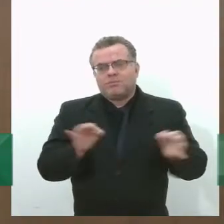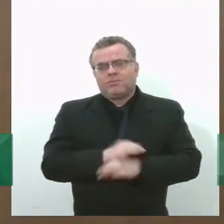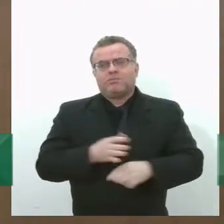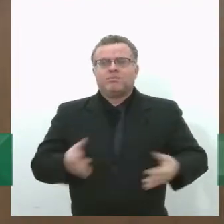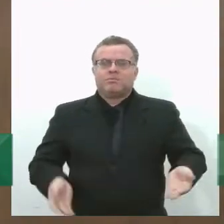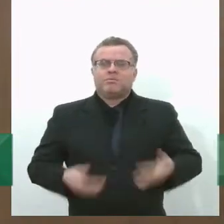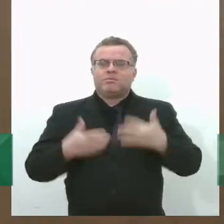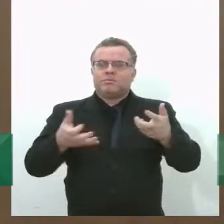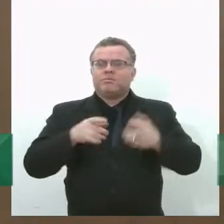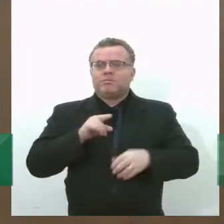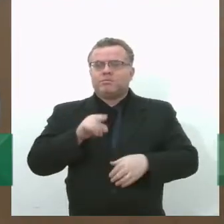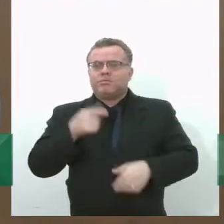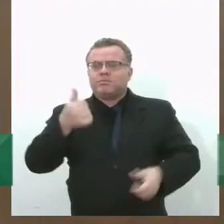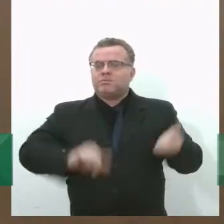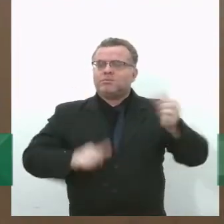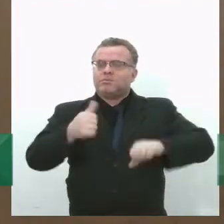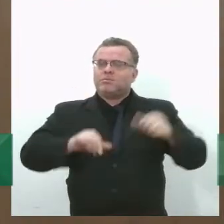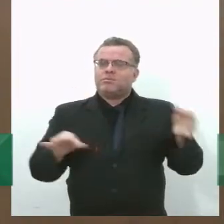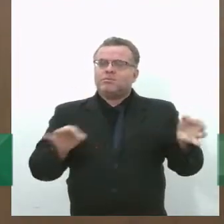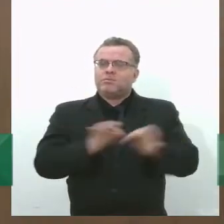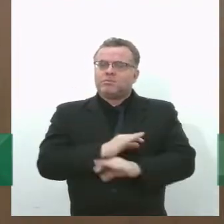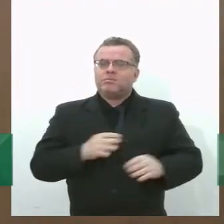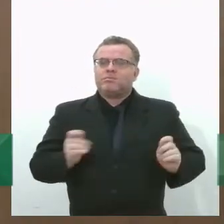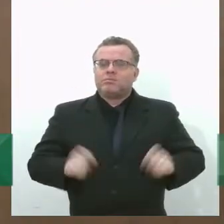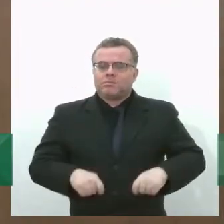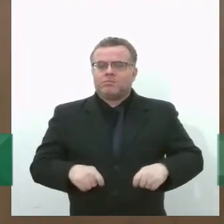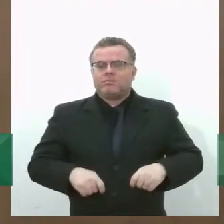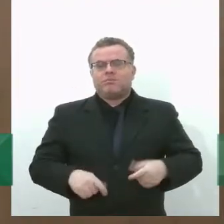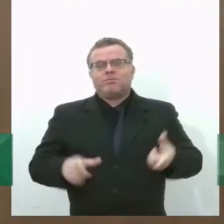avaliasse essa questão de uma parcela tão pequena.